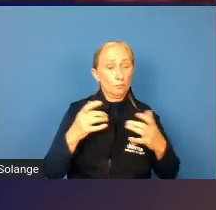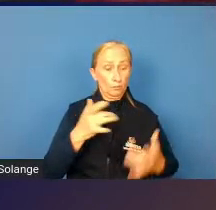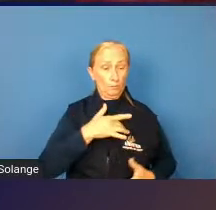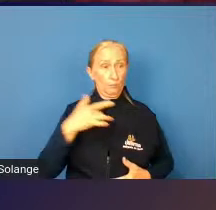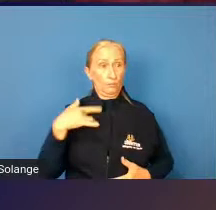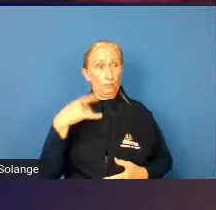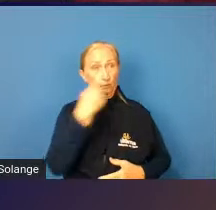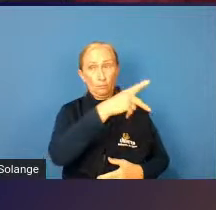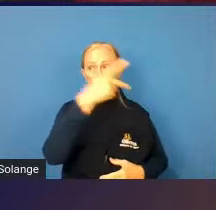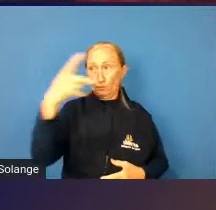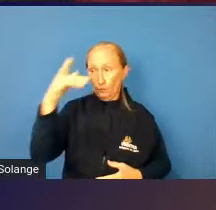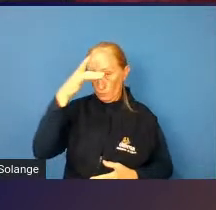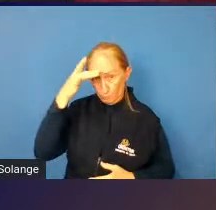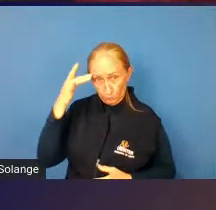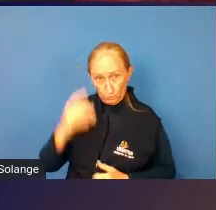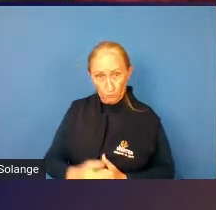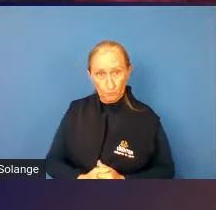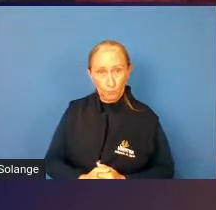dessas pessoas.